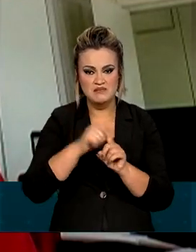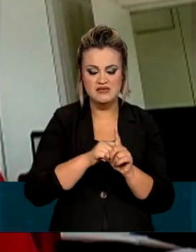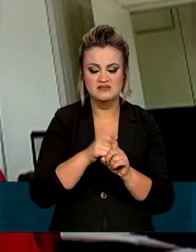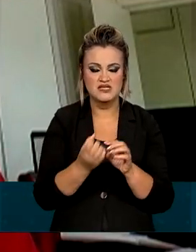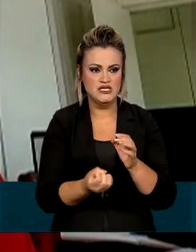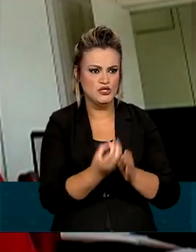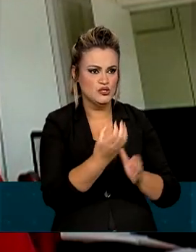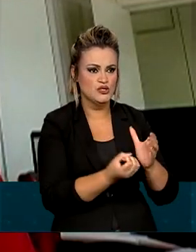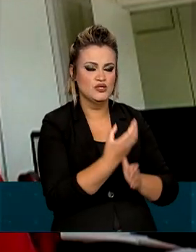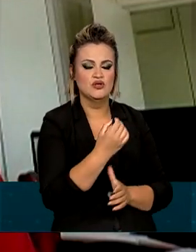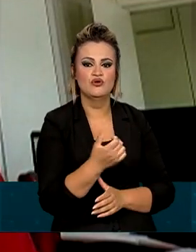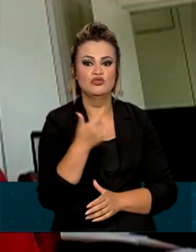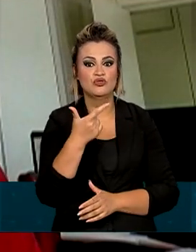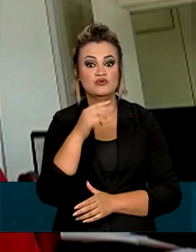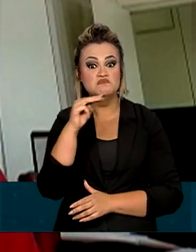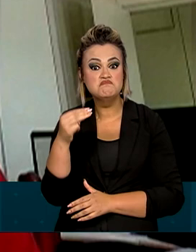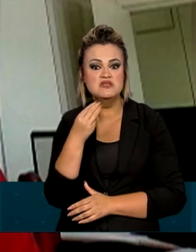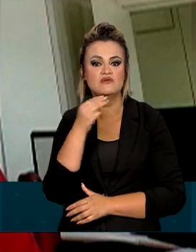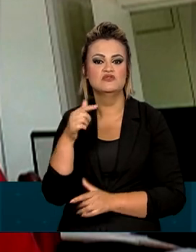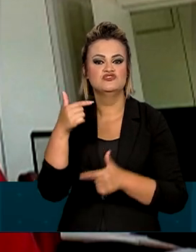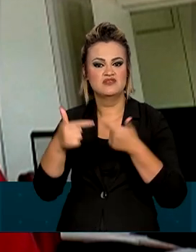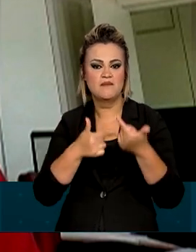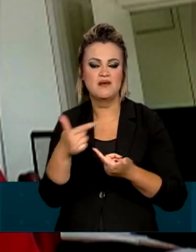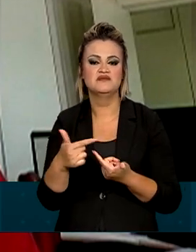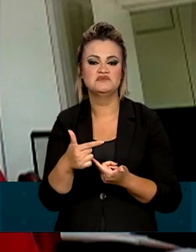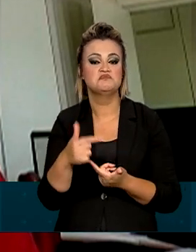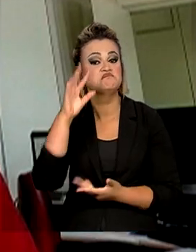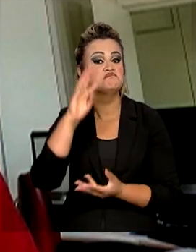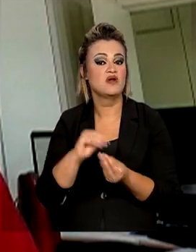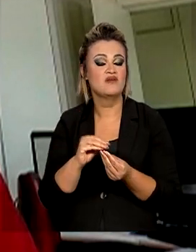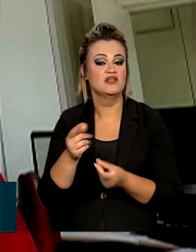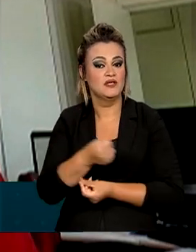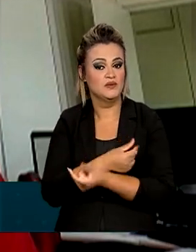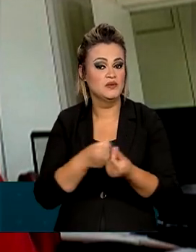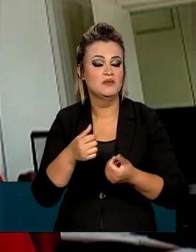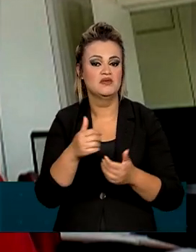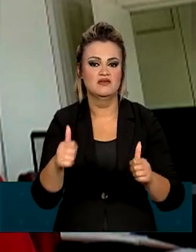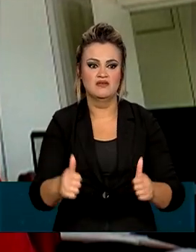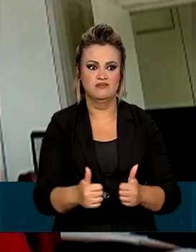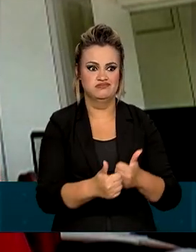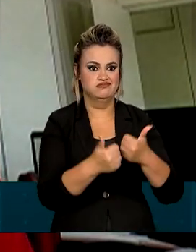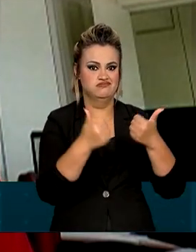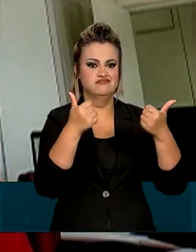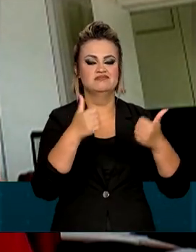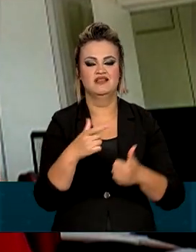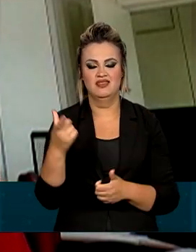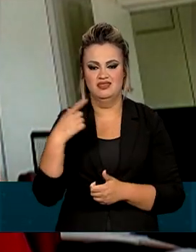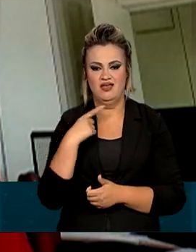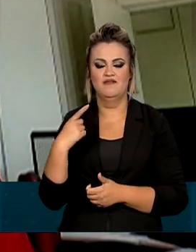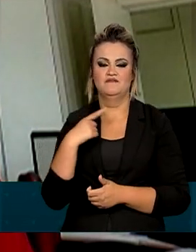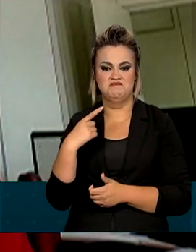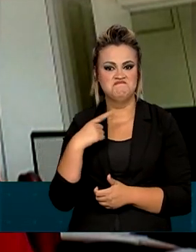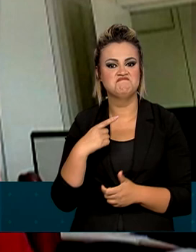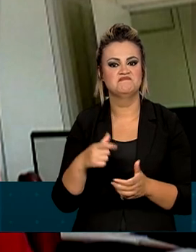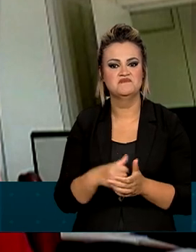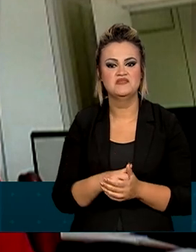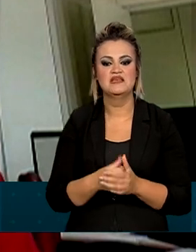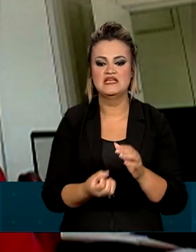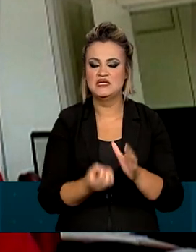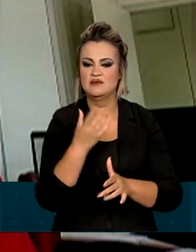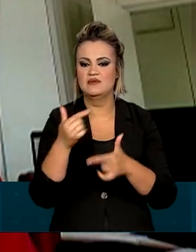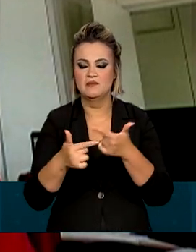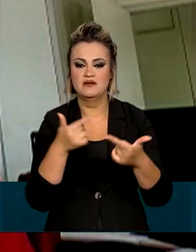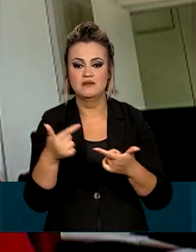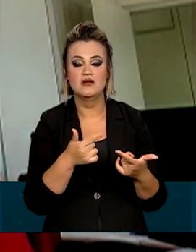de empregos, o significa que a economia está reativando num ritmo bastante forte, gerando ocupações, gerando empregos.